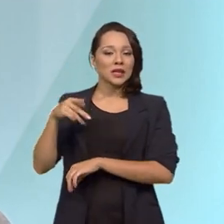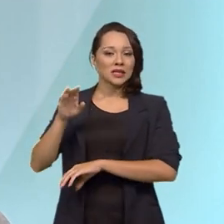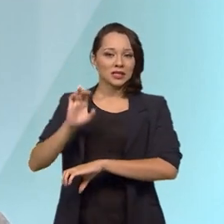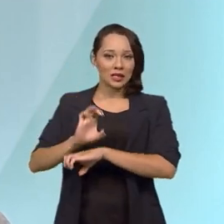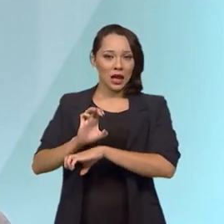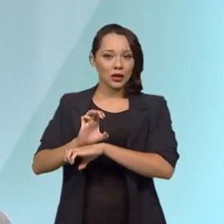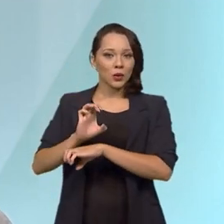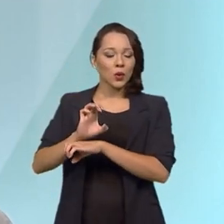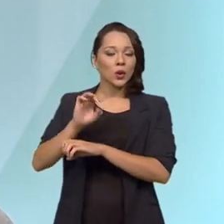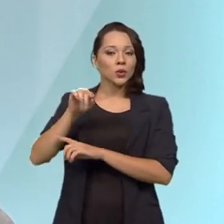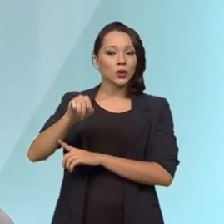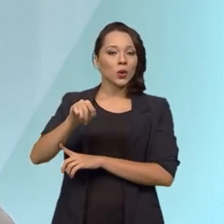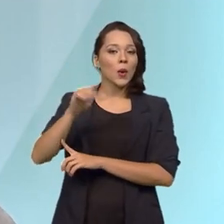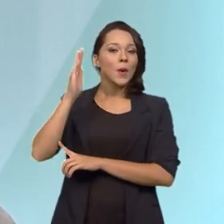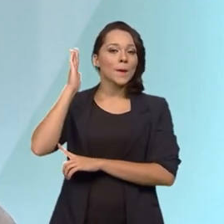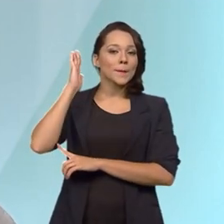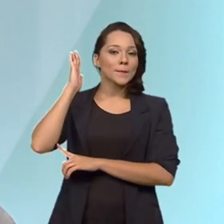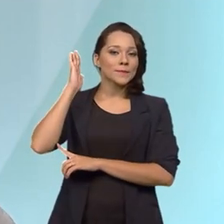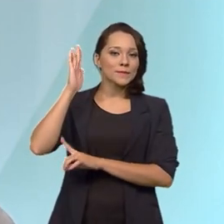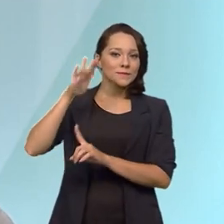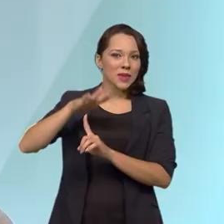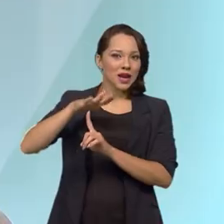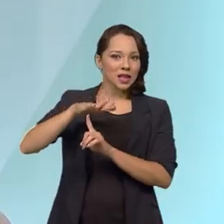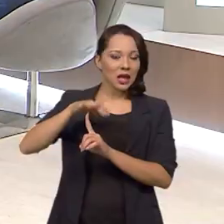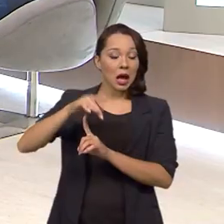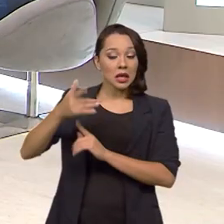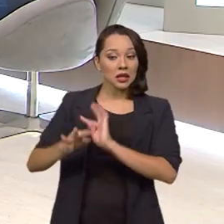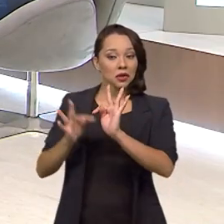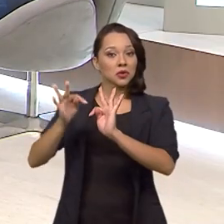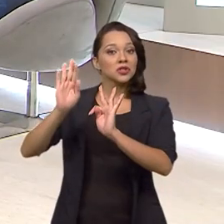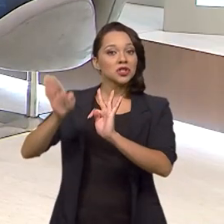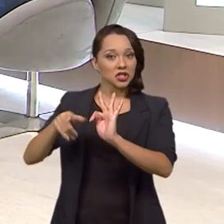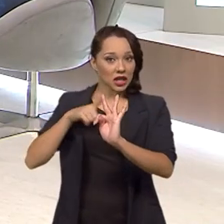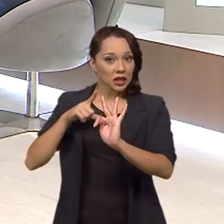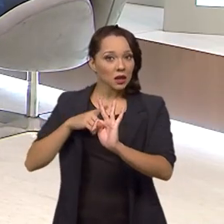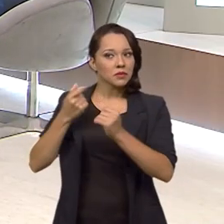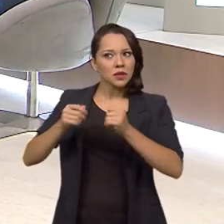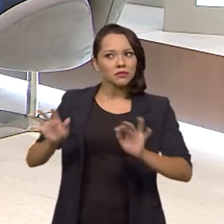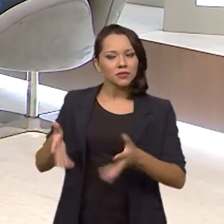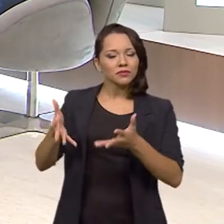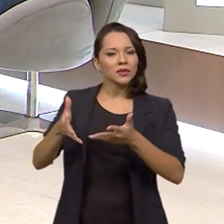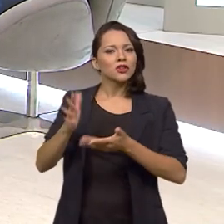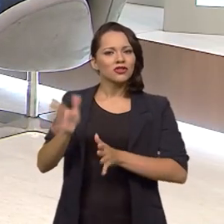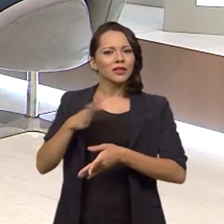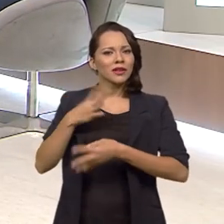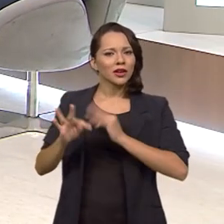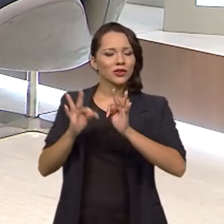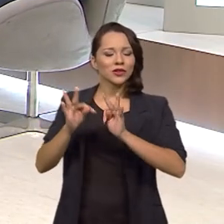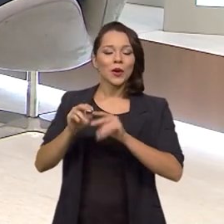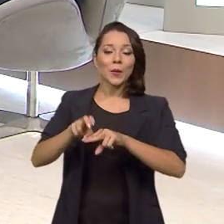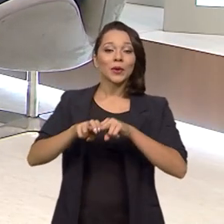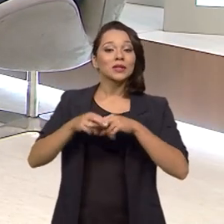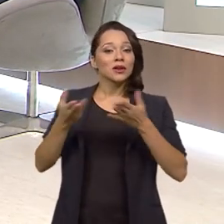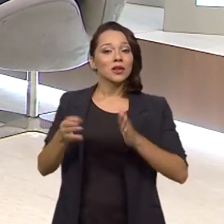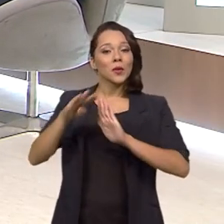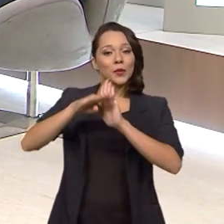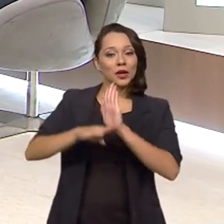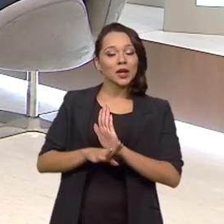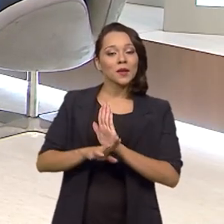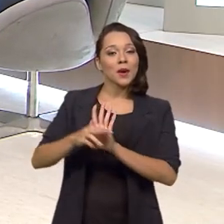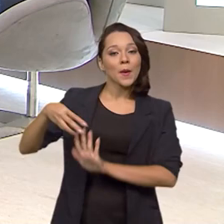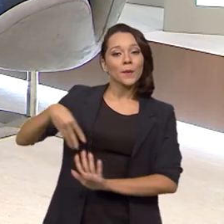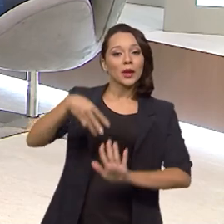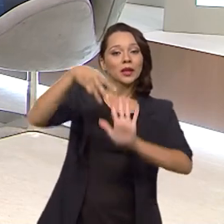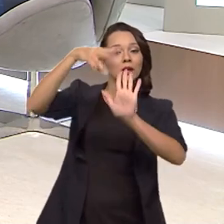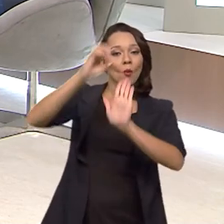você vê que a tecnologia já existe. Nós precisamos dar escala a essa tecnologia. É para isso que vem o programa Metano Zero, baseado em